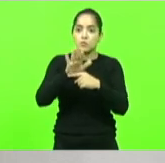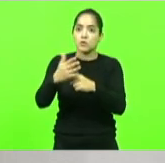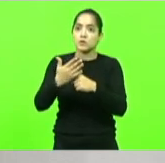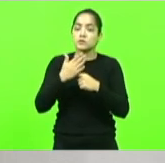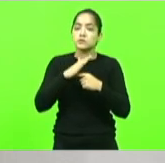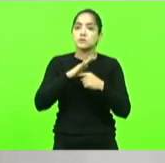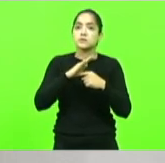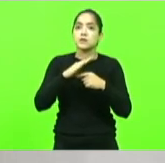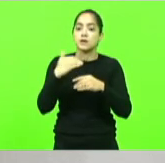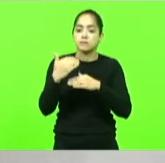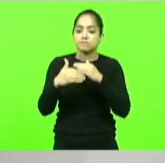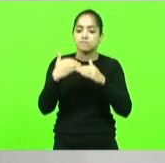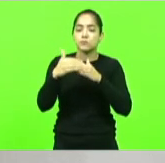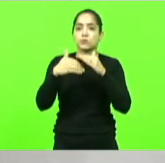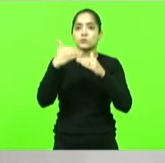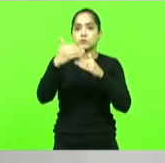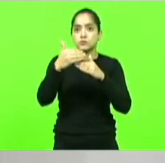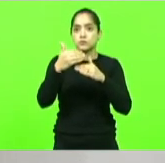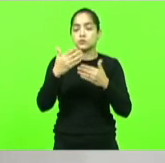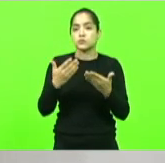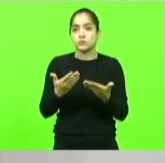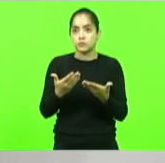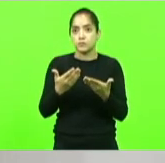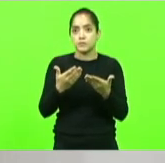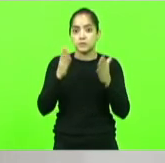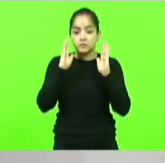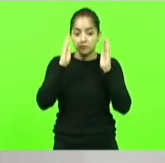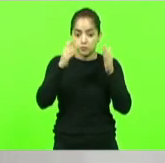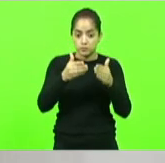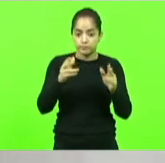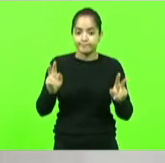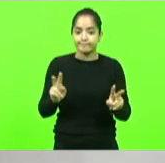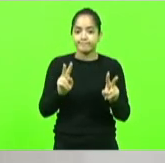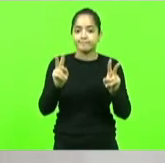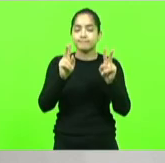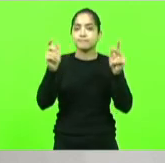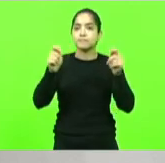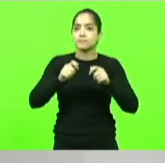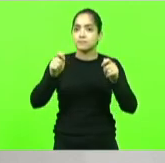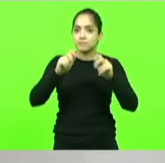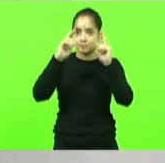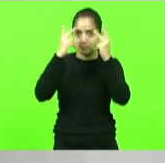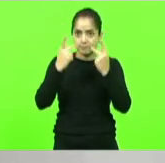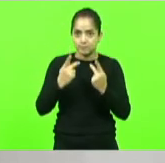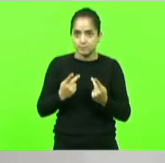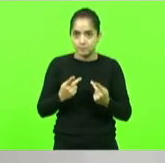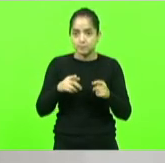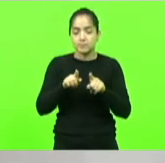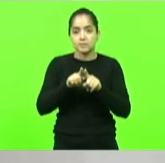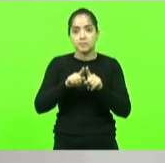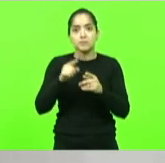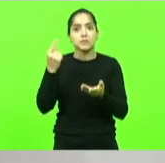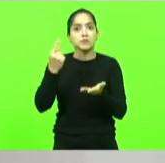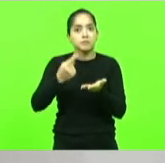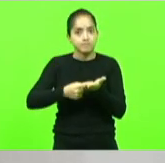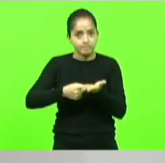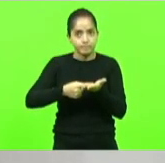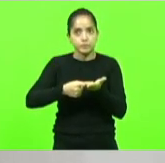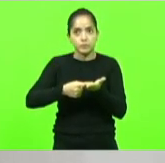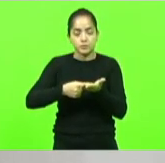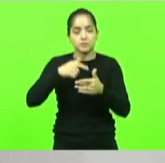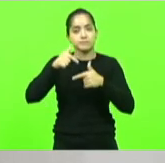e a implementar ações voltadas a valorização do potencial humano e no compromisso com as boas práticas